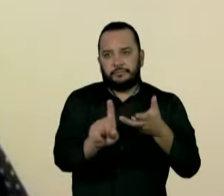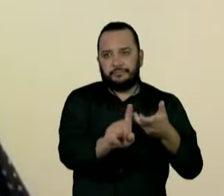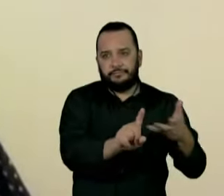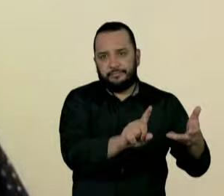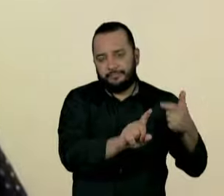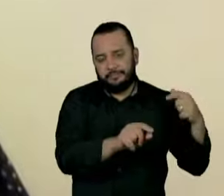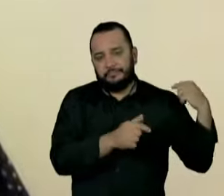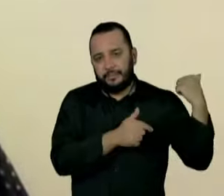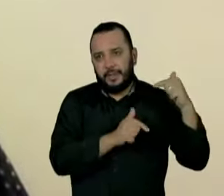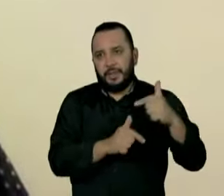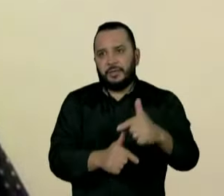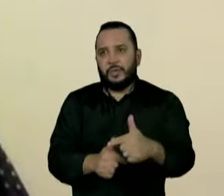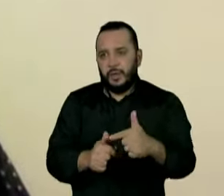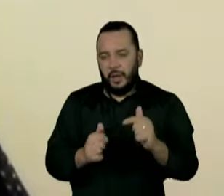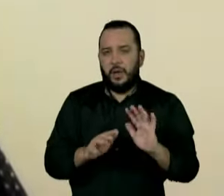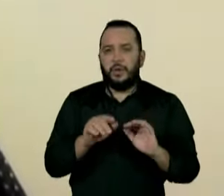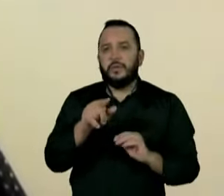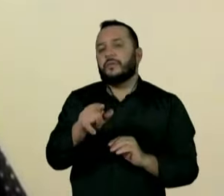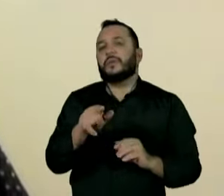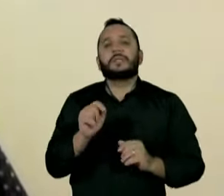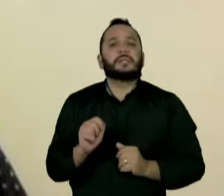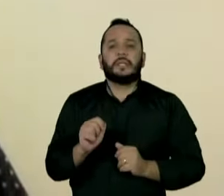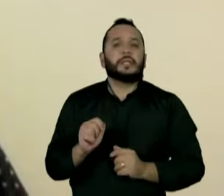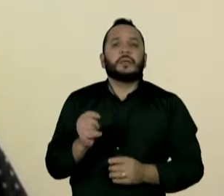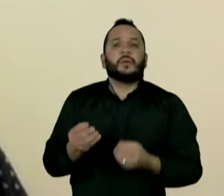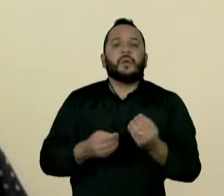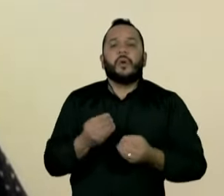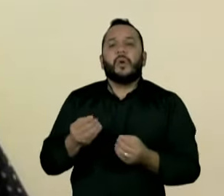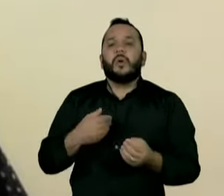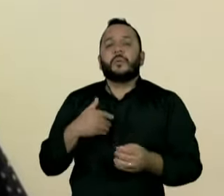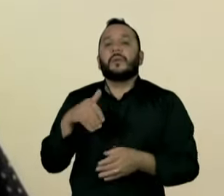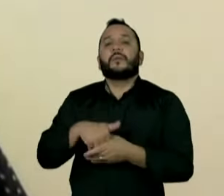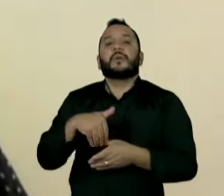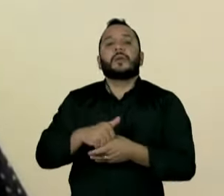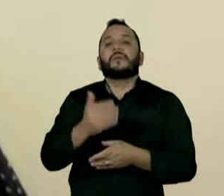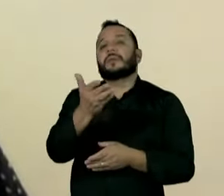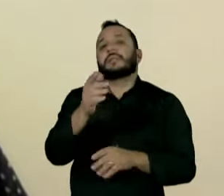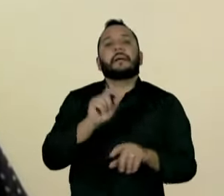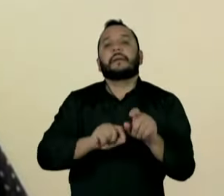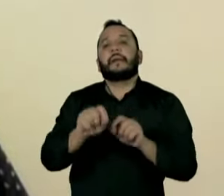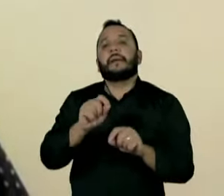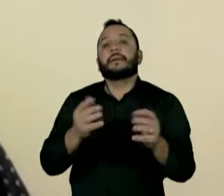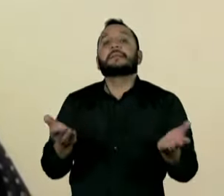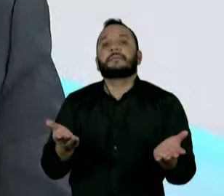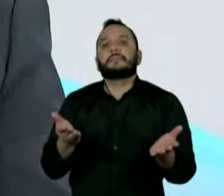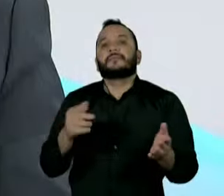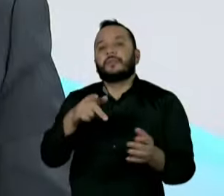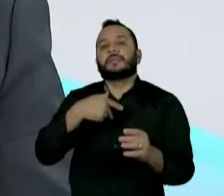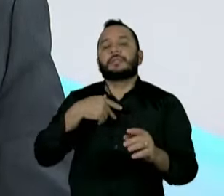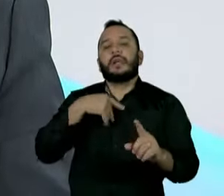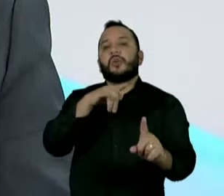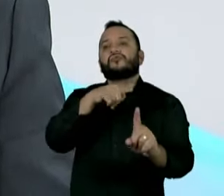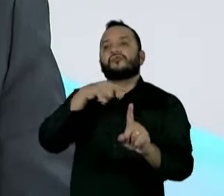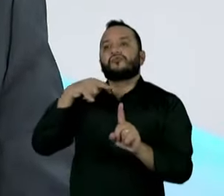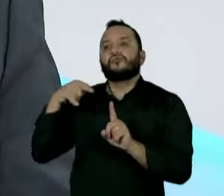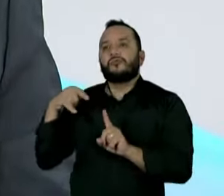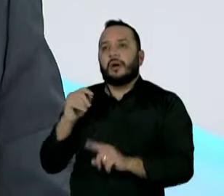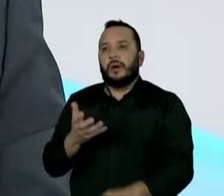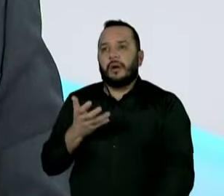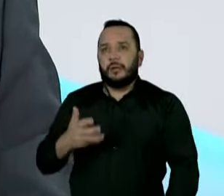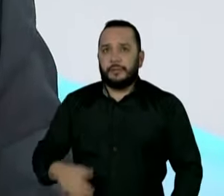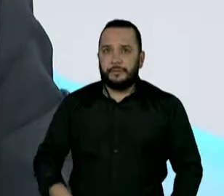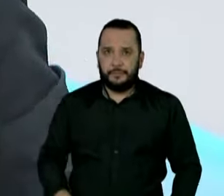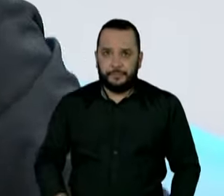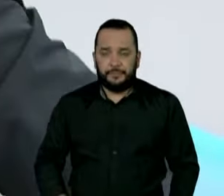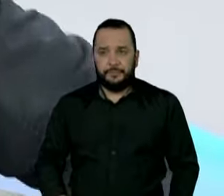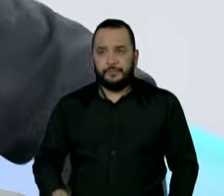fica aí no meio do caminho, meio que sem eleitor, para o senhor conseguir puxar para si? É difícil você